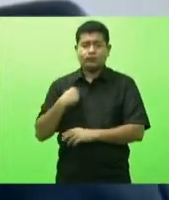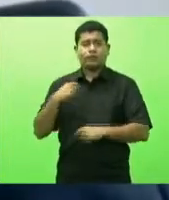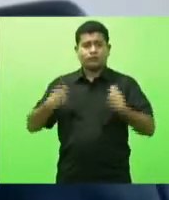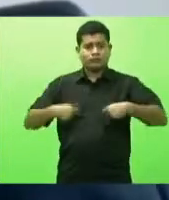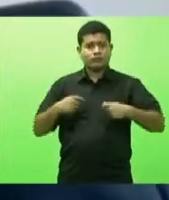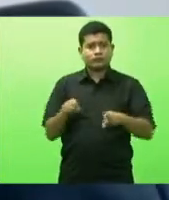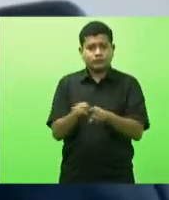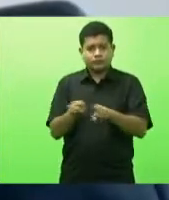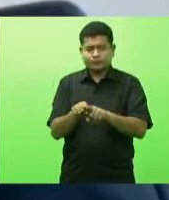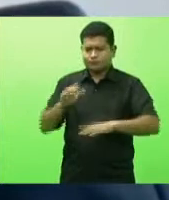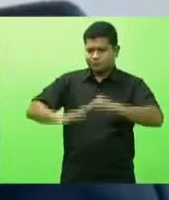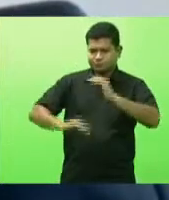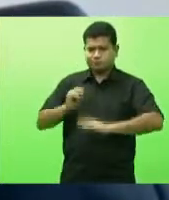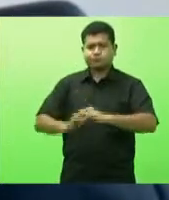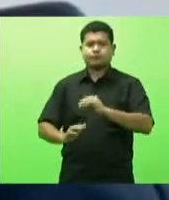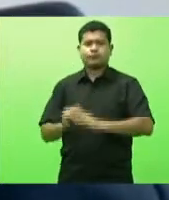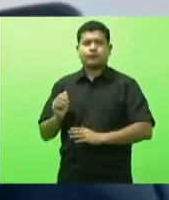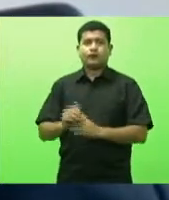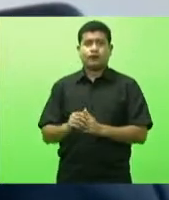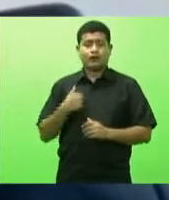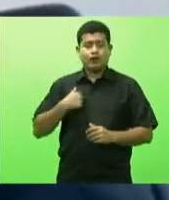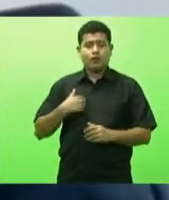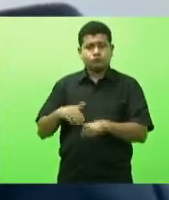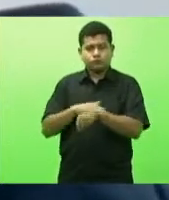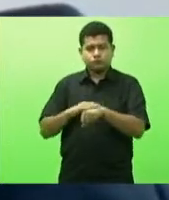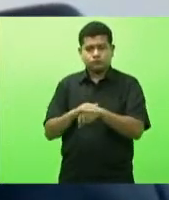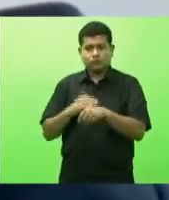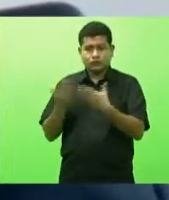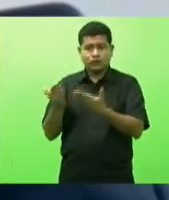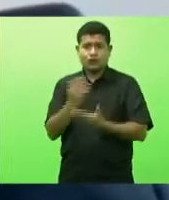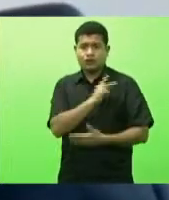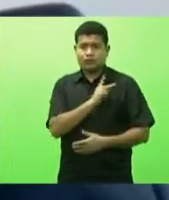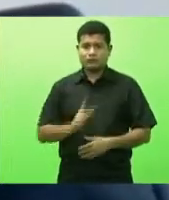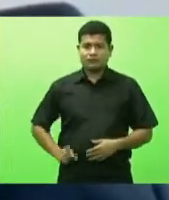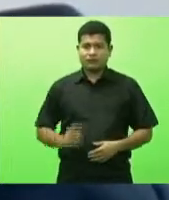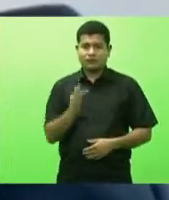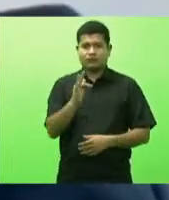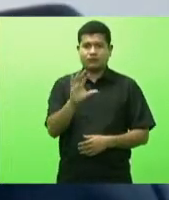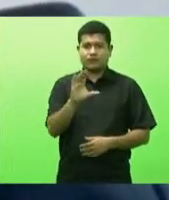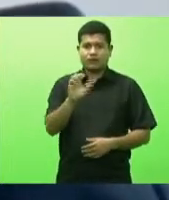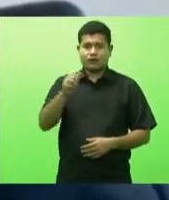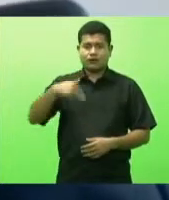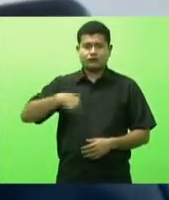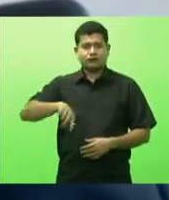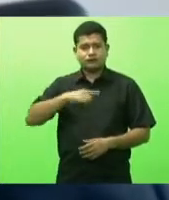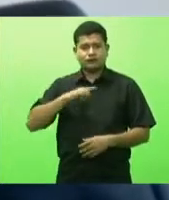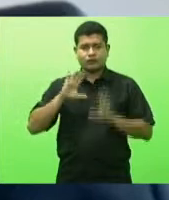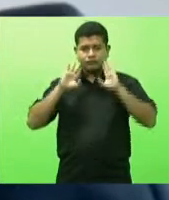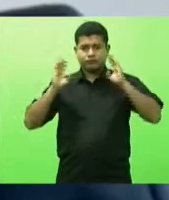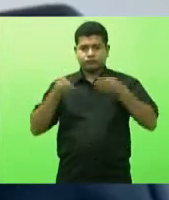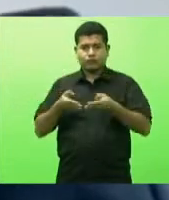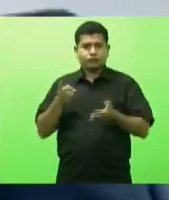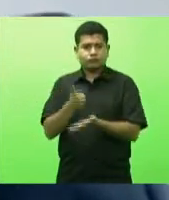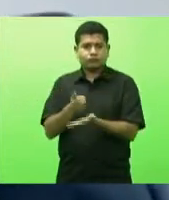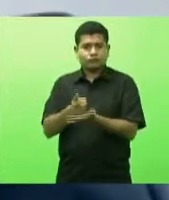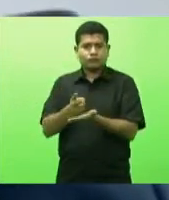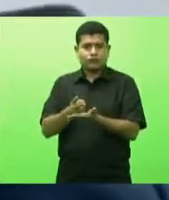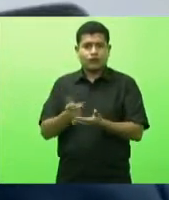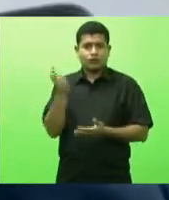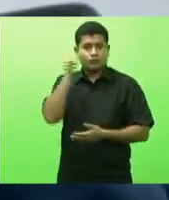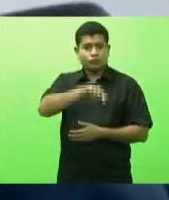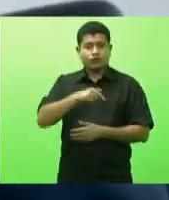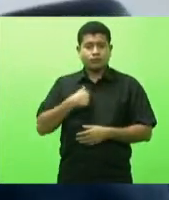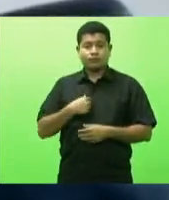com o presidente da Fecans sobre essa necessidade e nós estamos em fórum permanente a discussão para ver o que mais se pode fazer para evitar